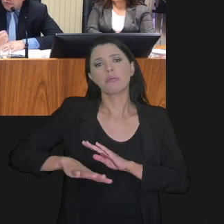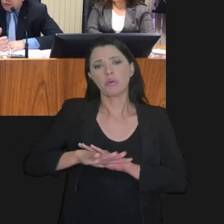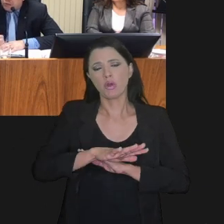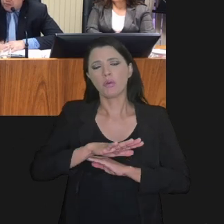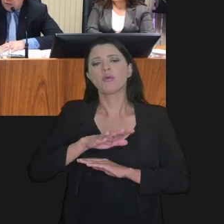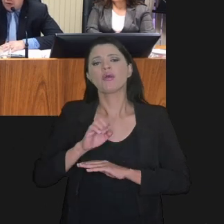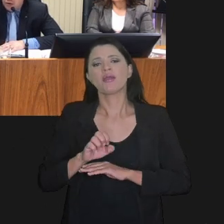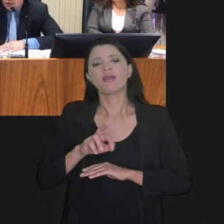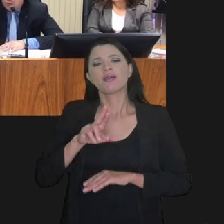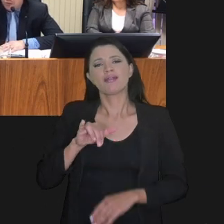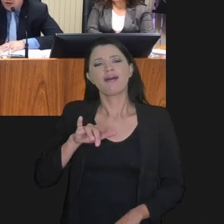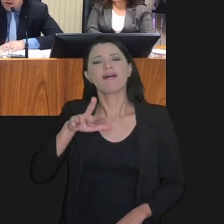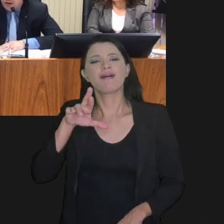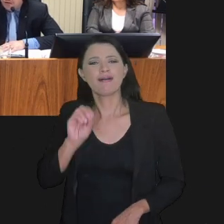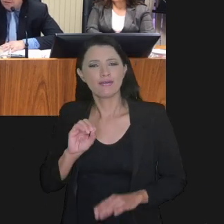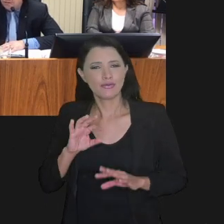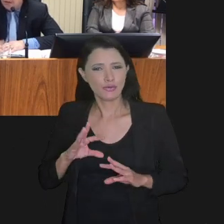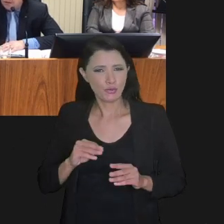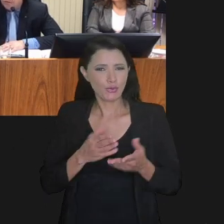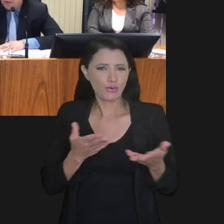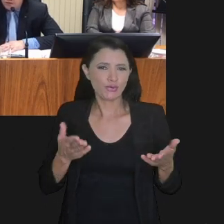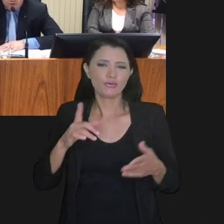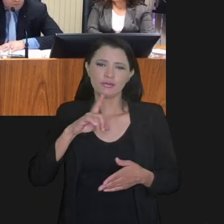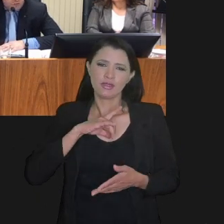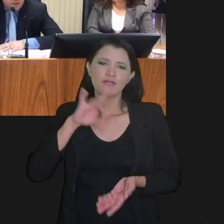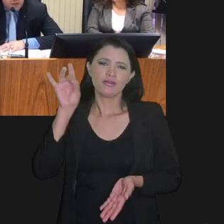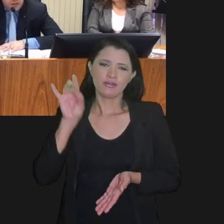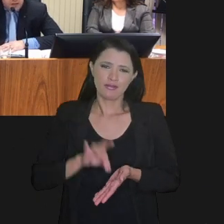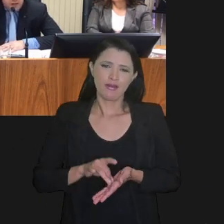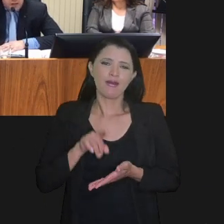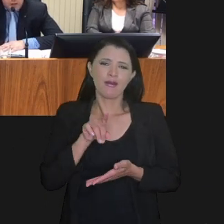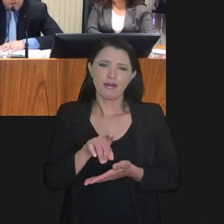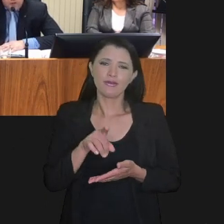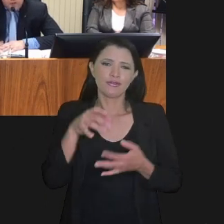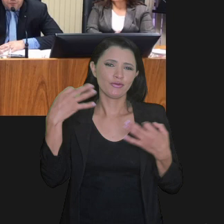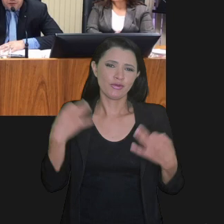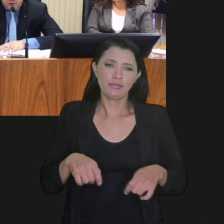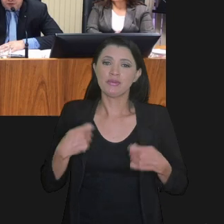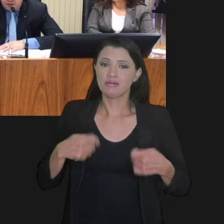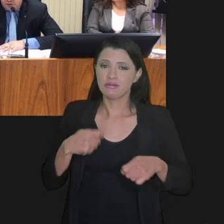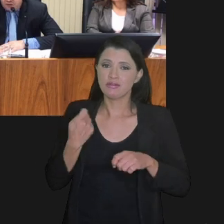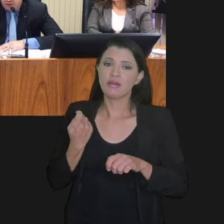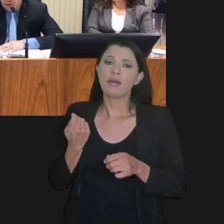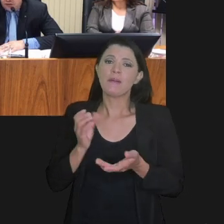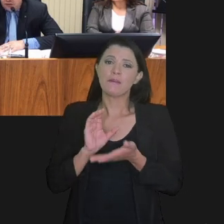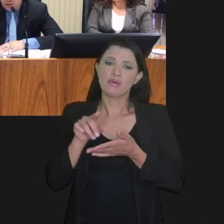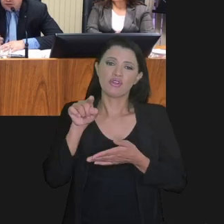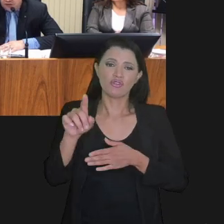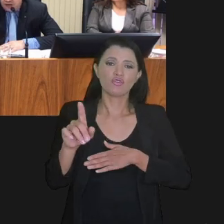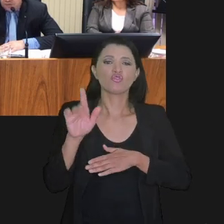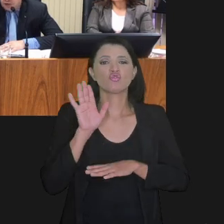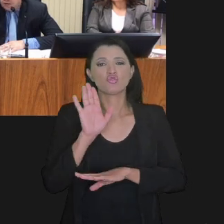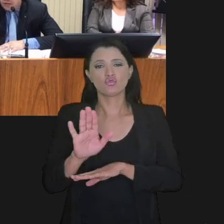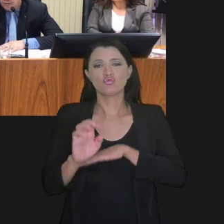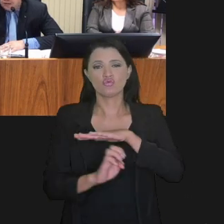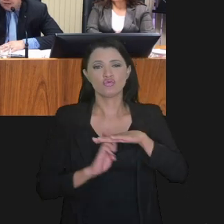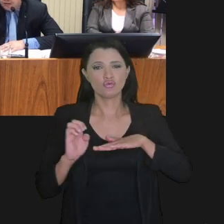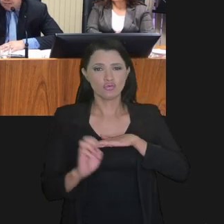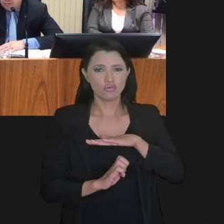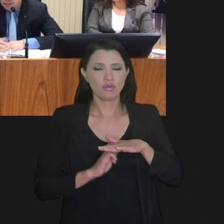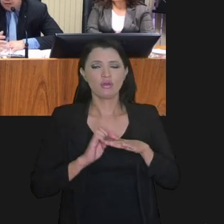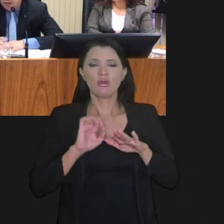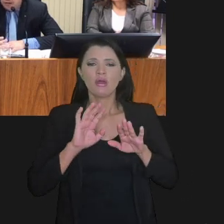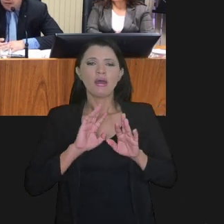para um próprio erário, que você efetivamente tenha ou dispende daquilo que é necessário para ajudar a